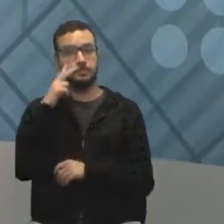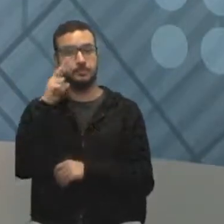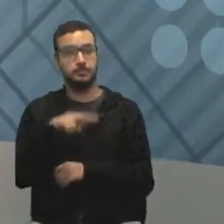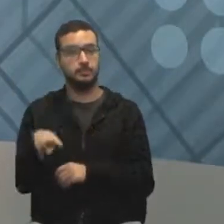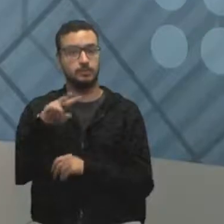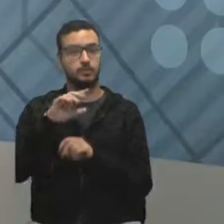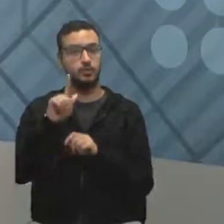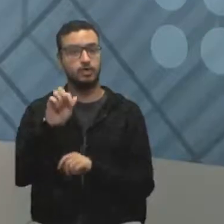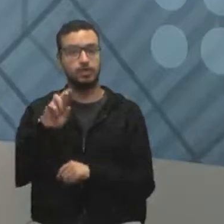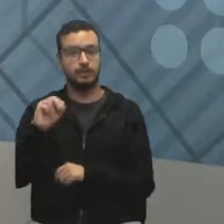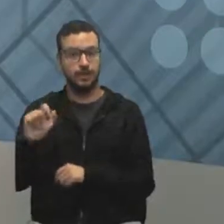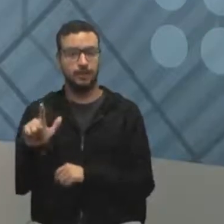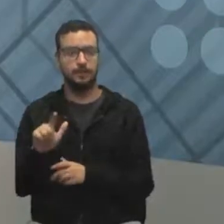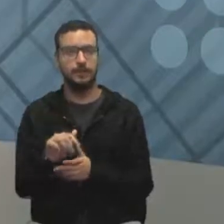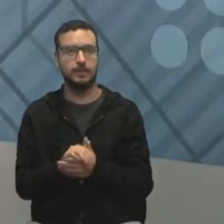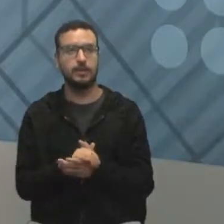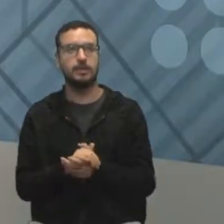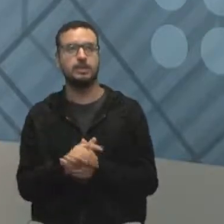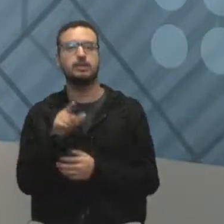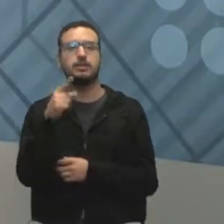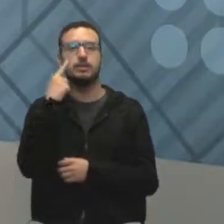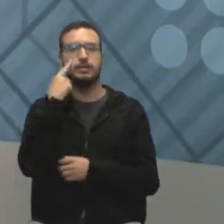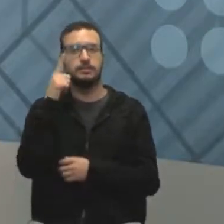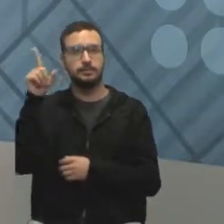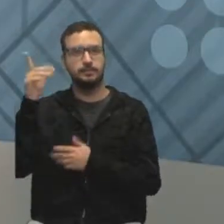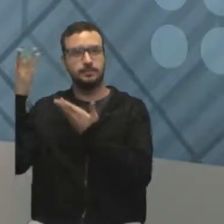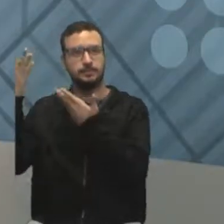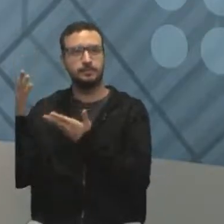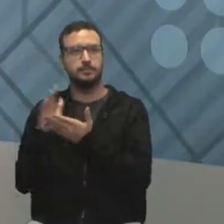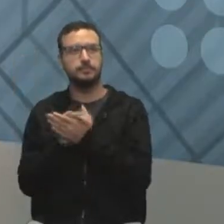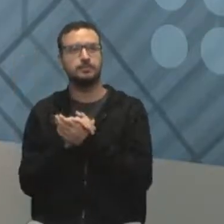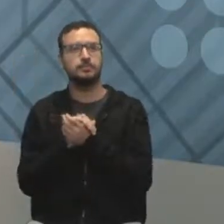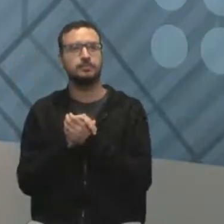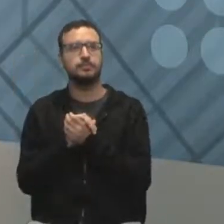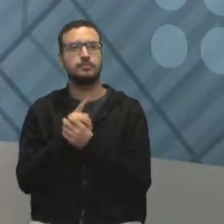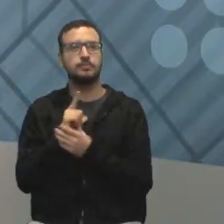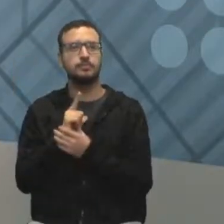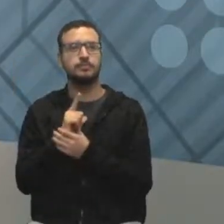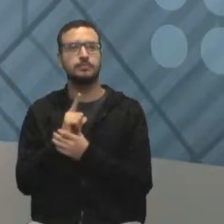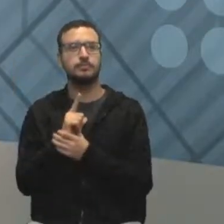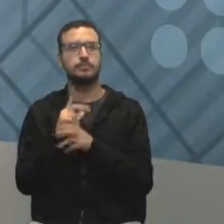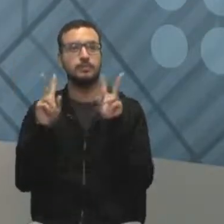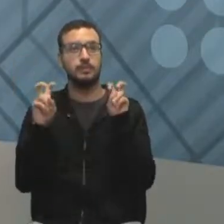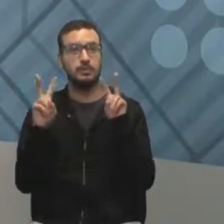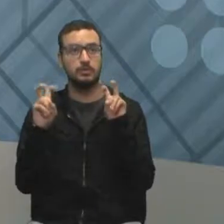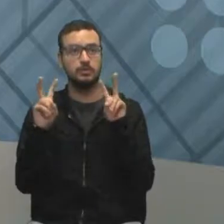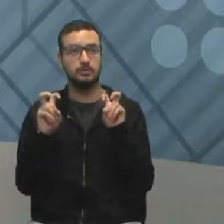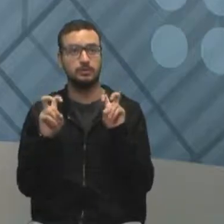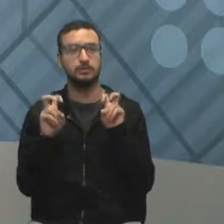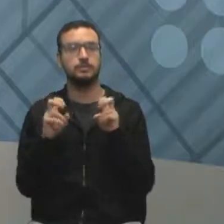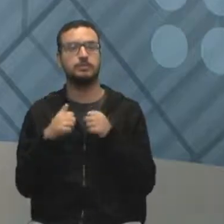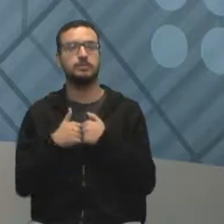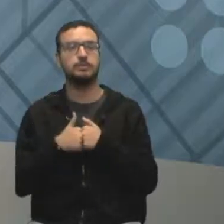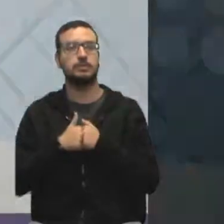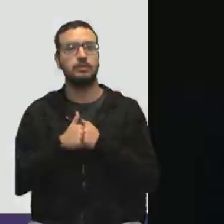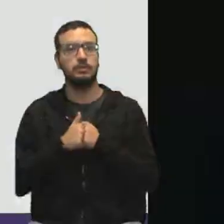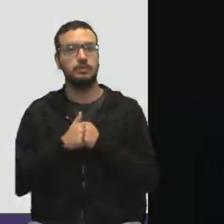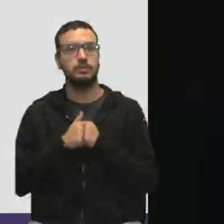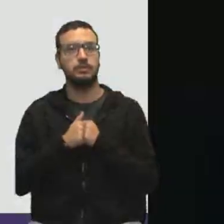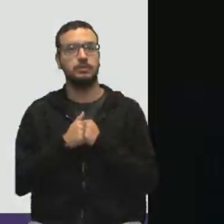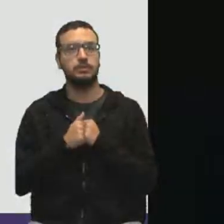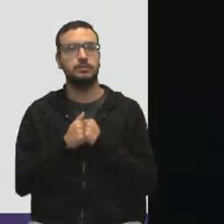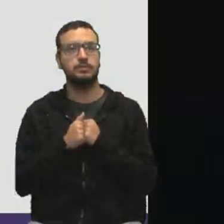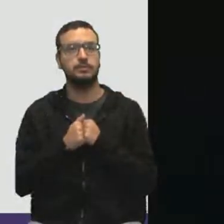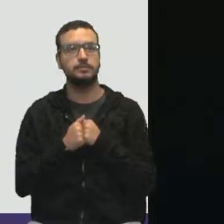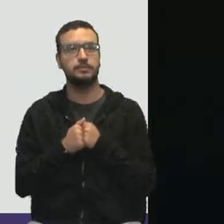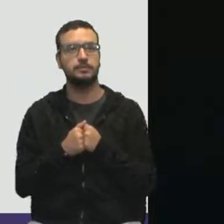todo. Nossa, você vai ver ali no nosso quadro agora, que nós temos os nossos assuntos. Então, dá uma olhadinha comigo, vamos lá.